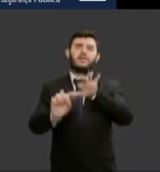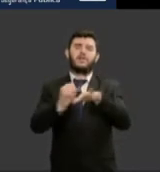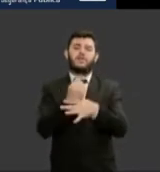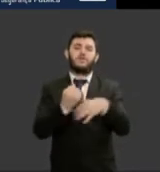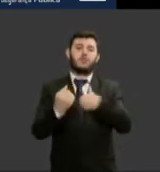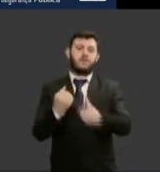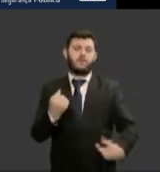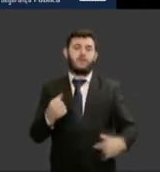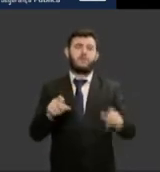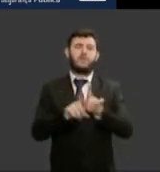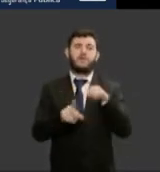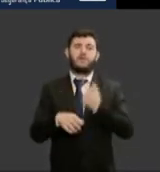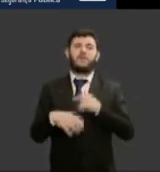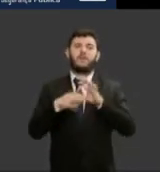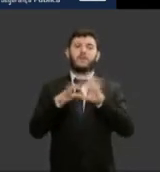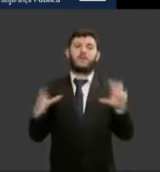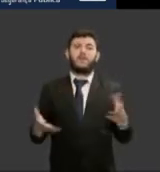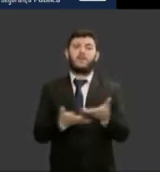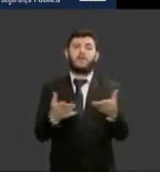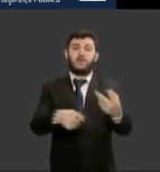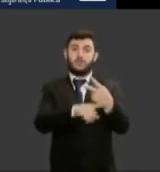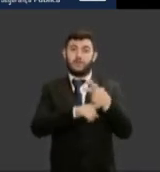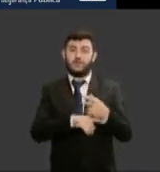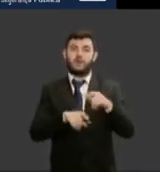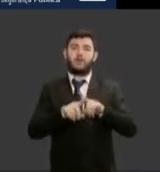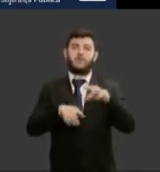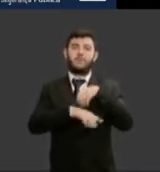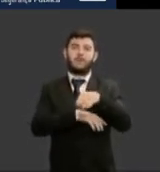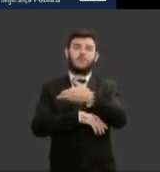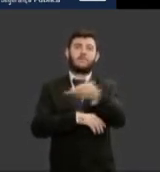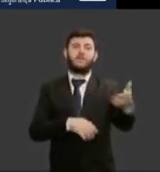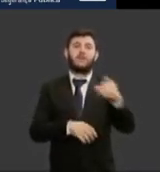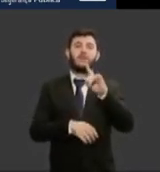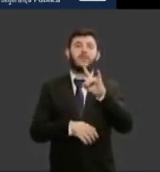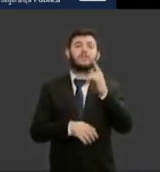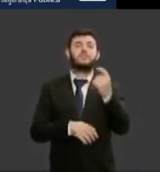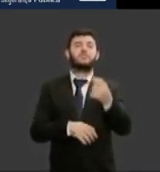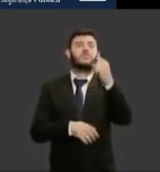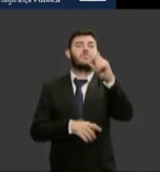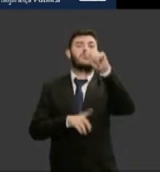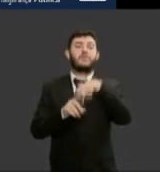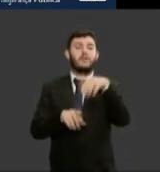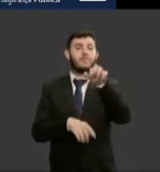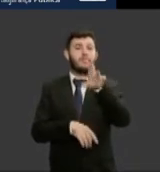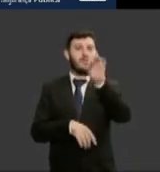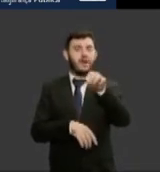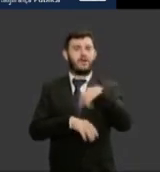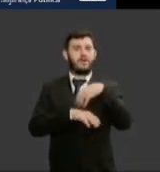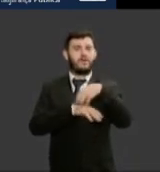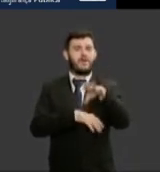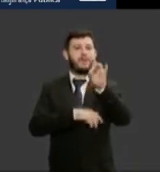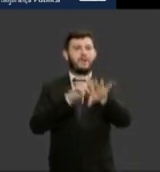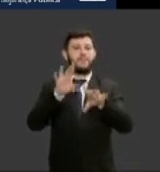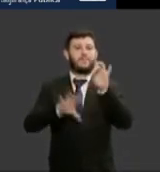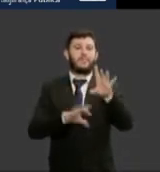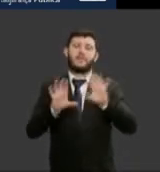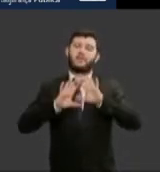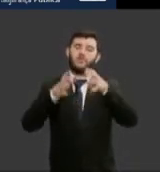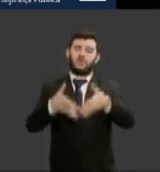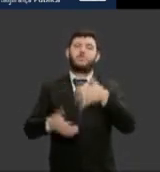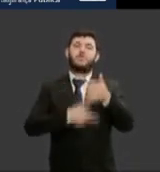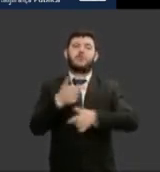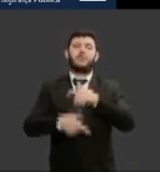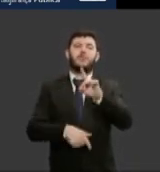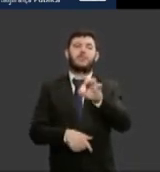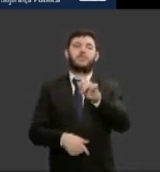Pública desejo um excelente dia 8 de março para todas as senhoras e em especial aqui a equipe do Departamento